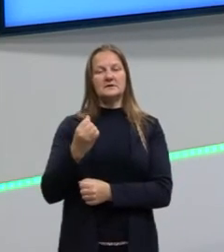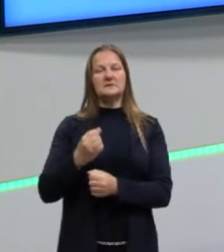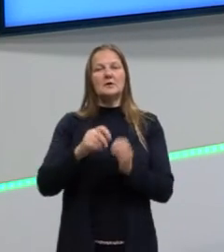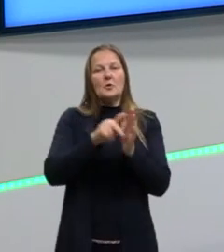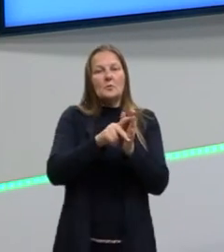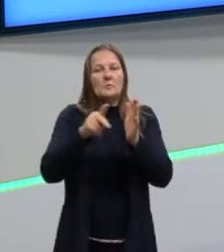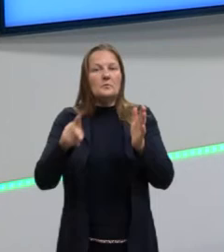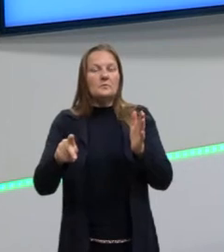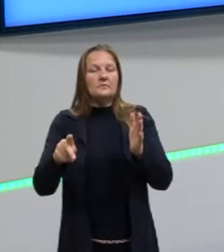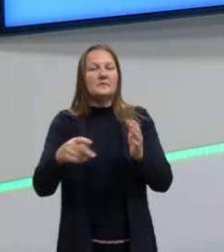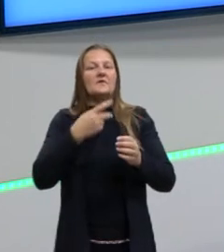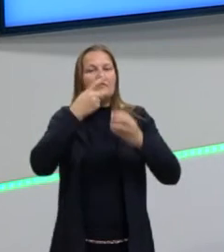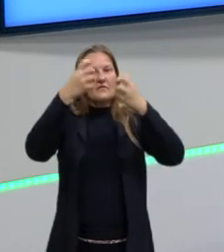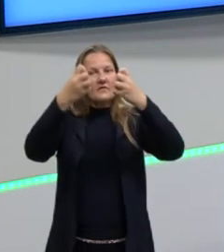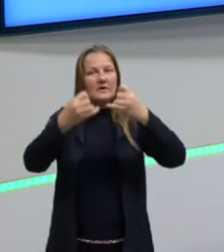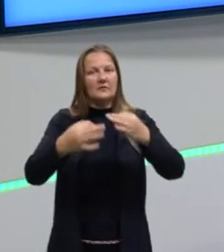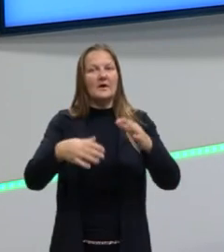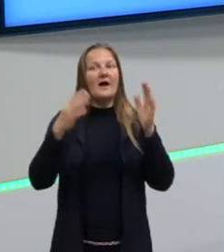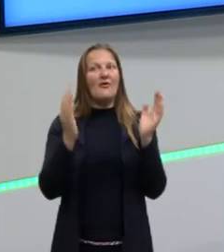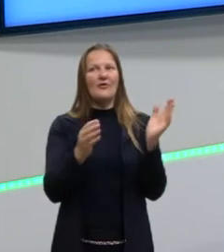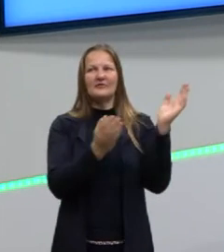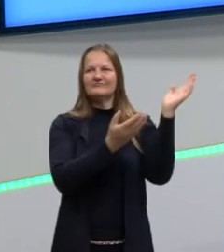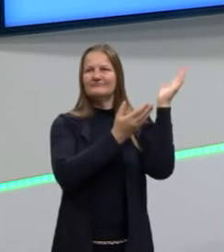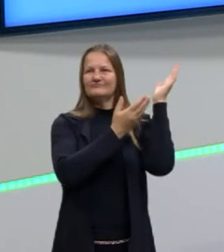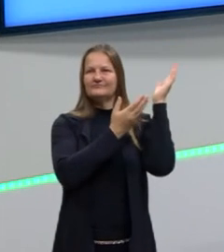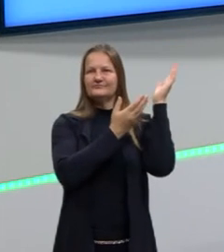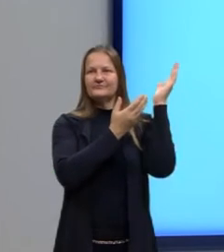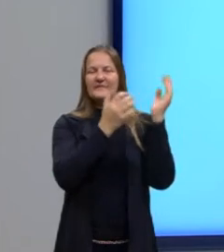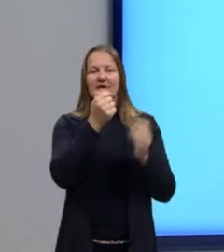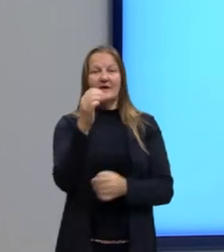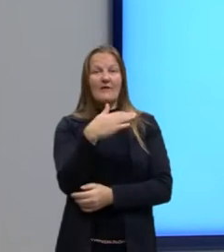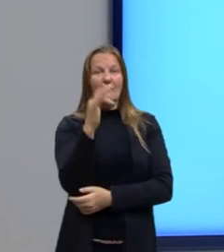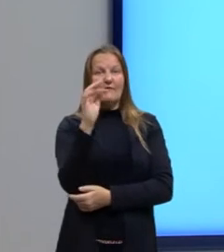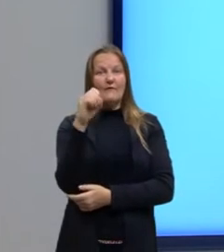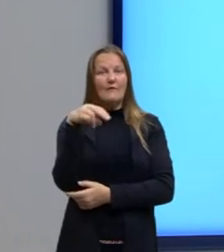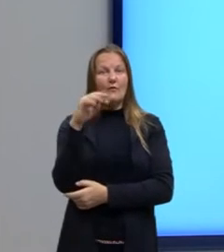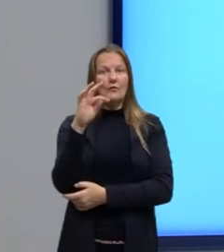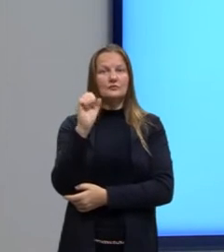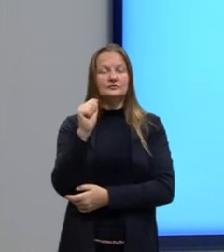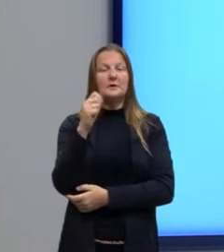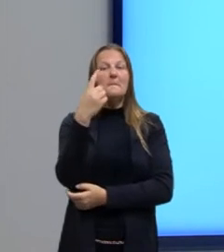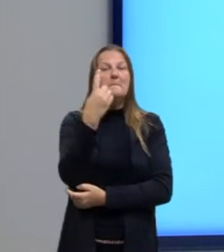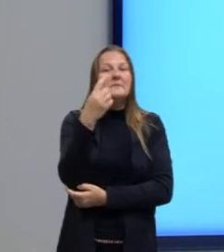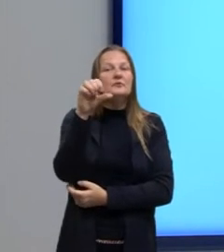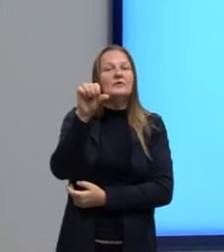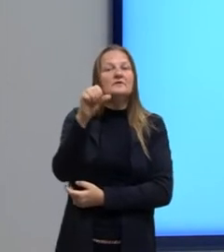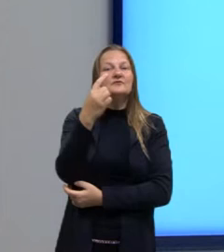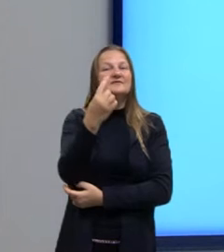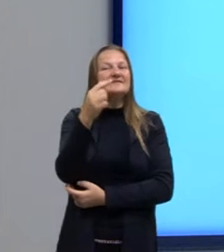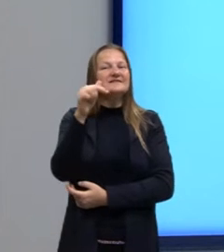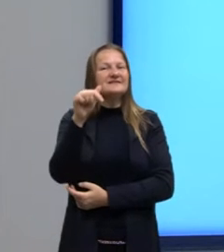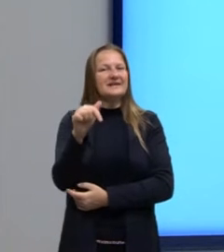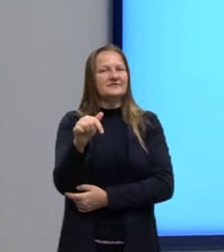período do qual nós estamos falando. Agora, A Fonte, ela é uma obra de 1917.